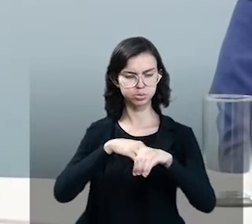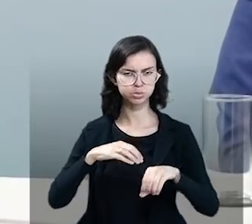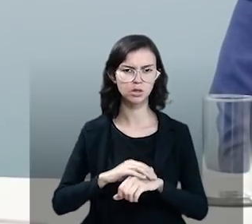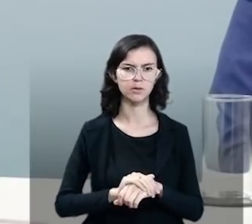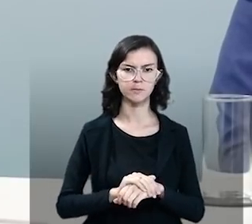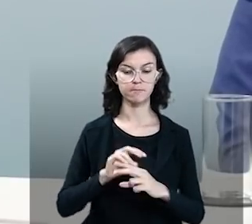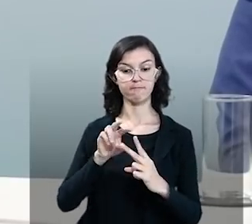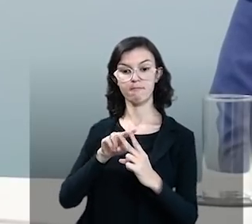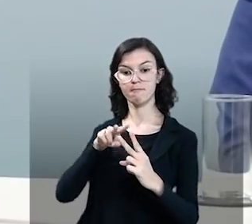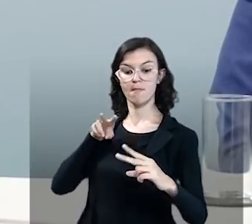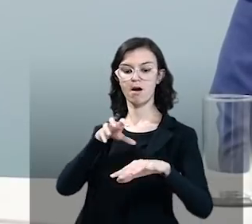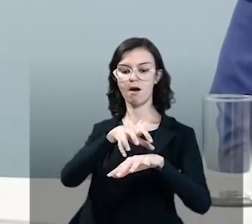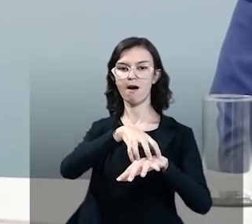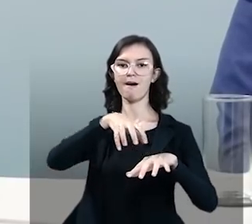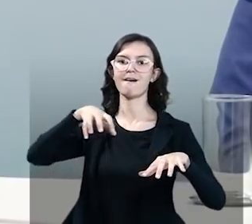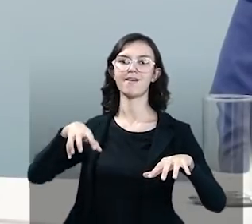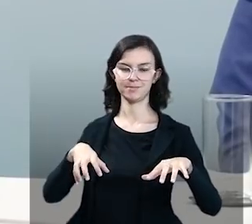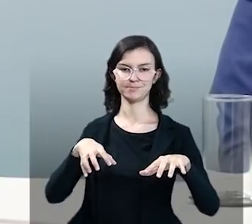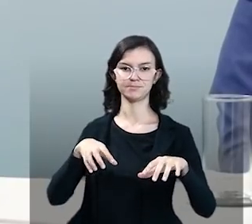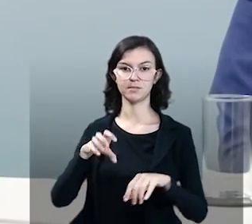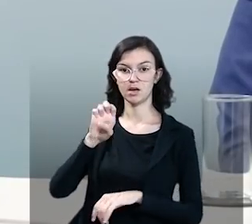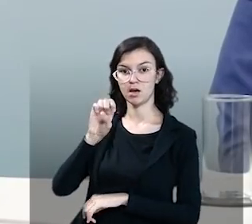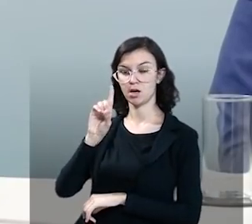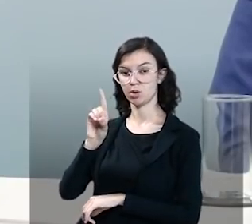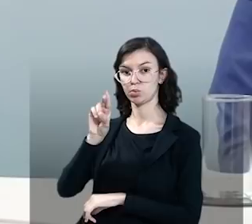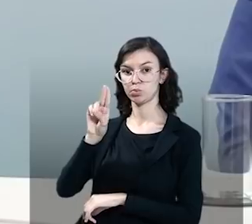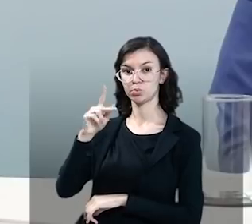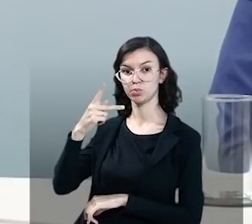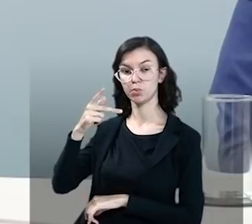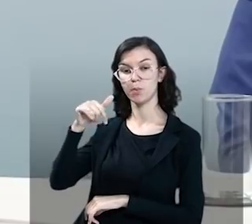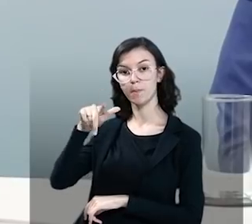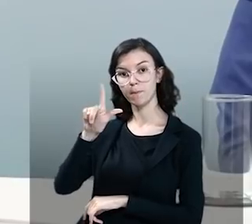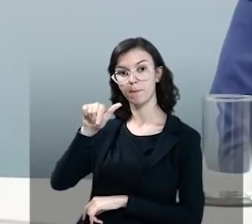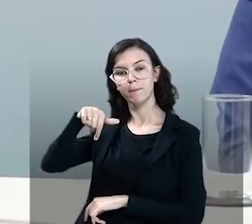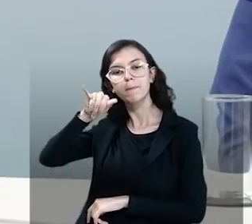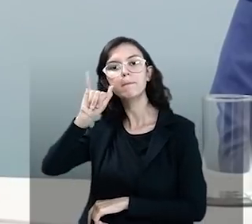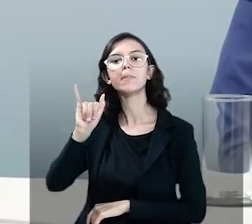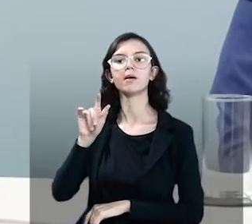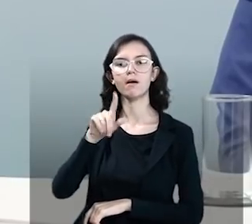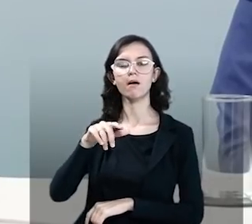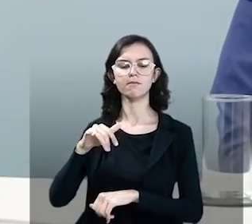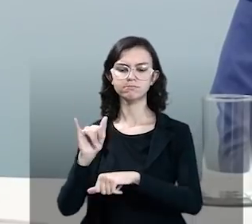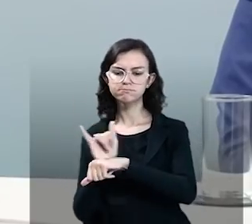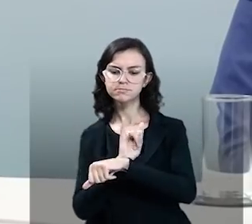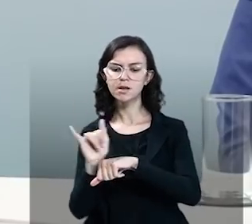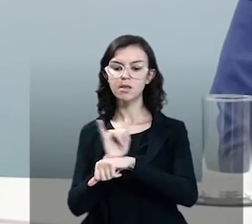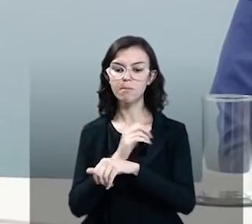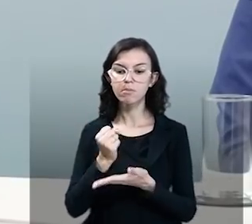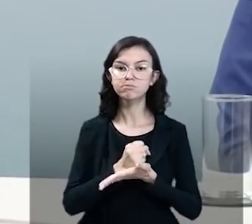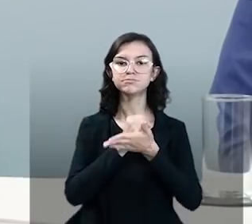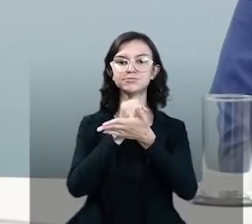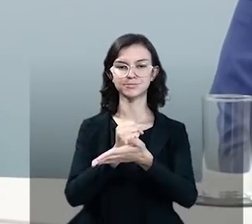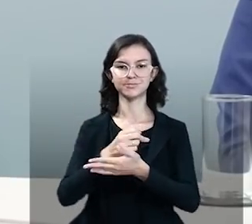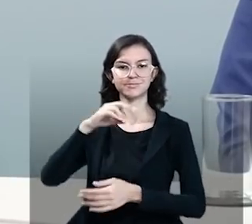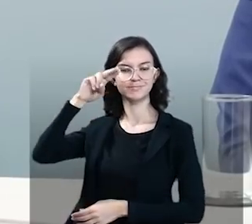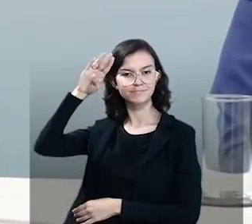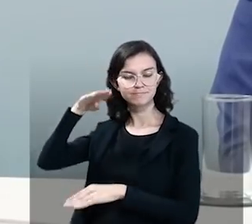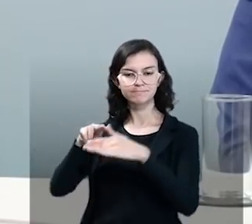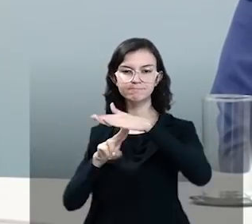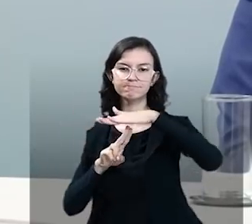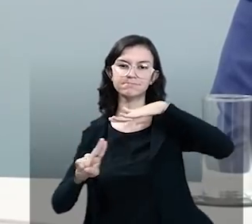no seu ensino remoto, e o EduPlay é mais uma forma de contribuir para as universidades.